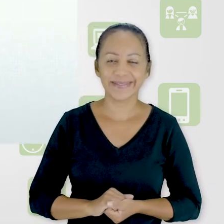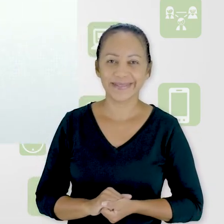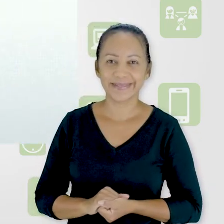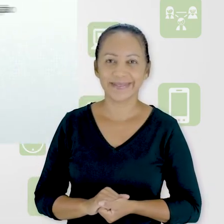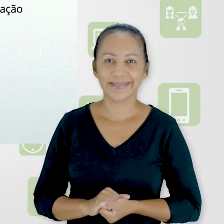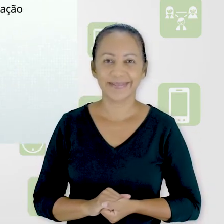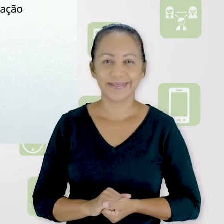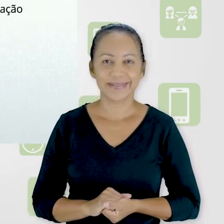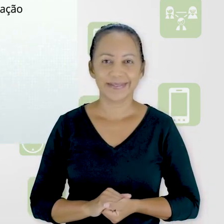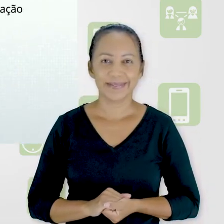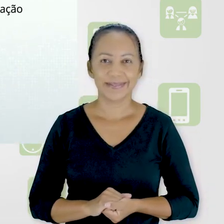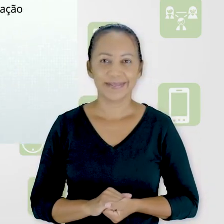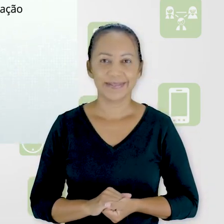Tchau. Tchau.